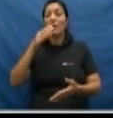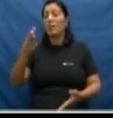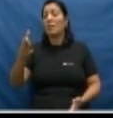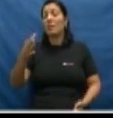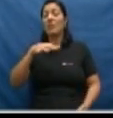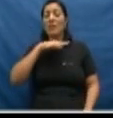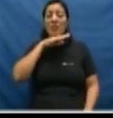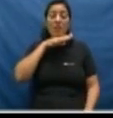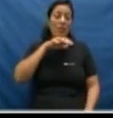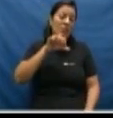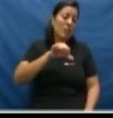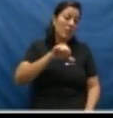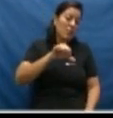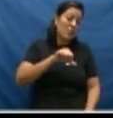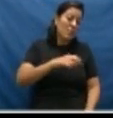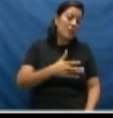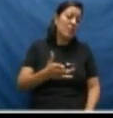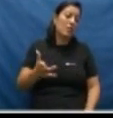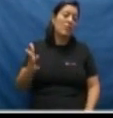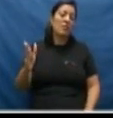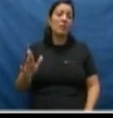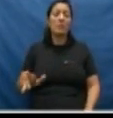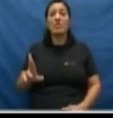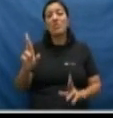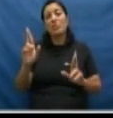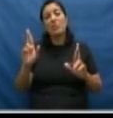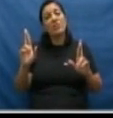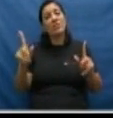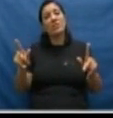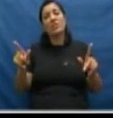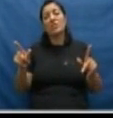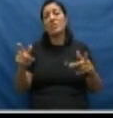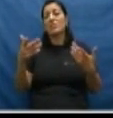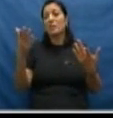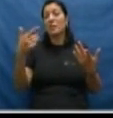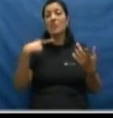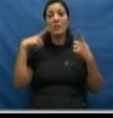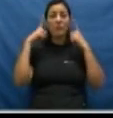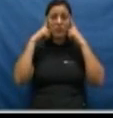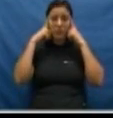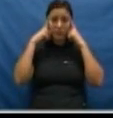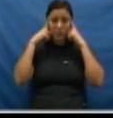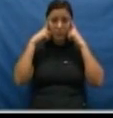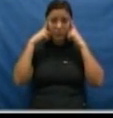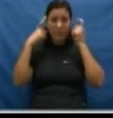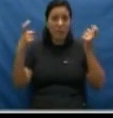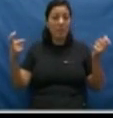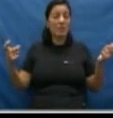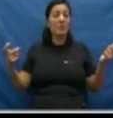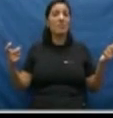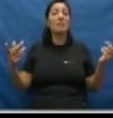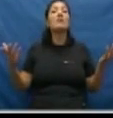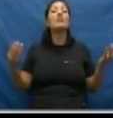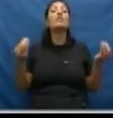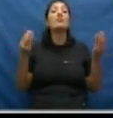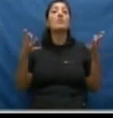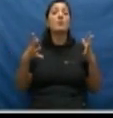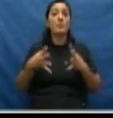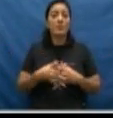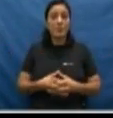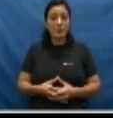uma pessoa extremamente diferente, uma pessoa extremamente violenta. Esta é uma questão que nós temos que tratar,